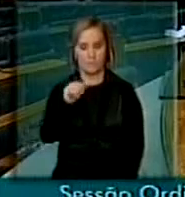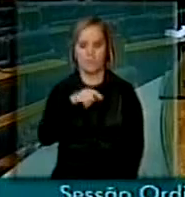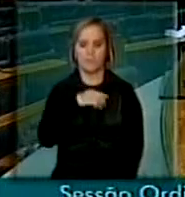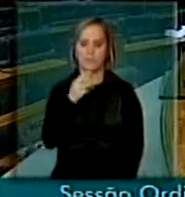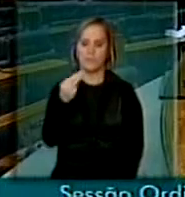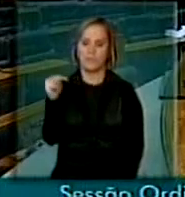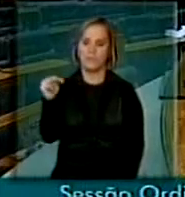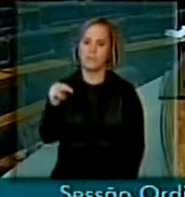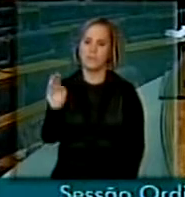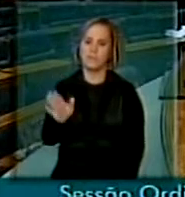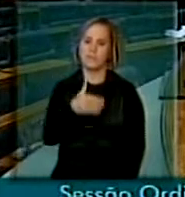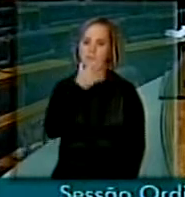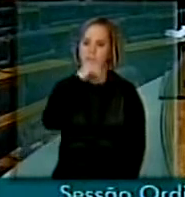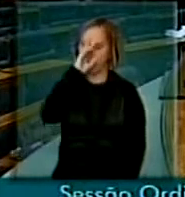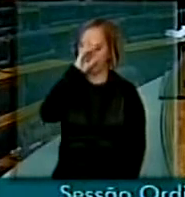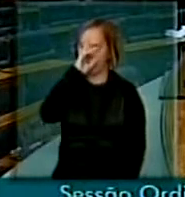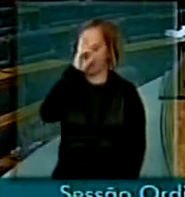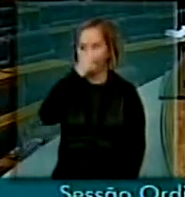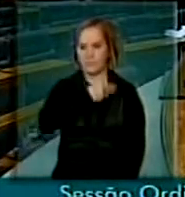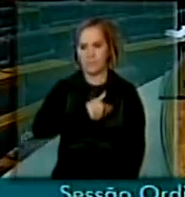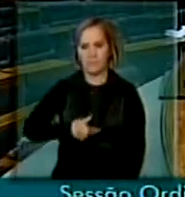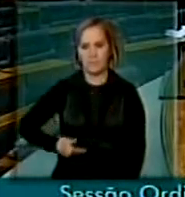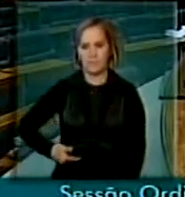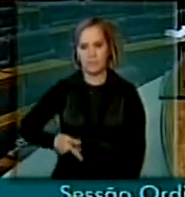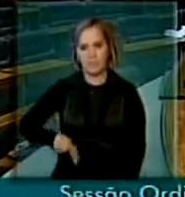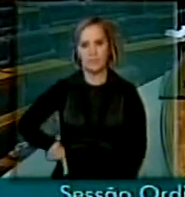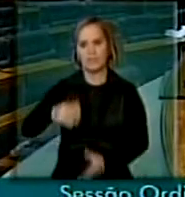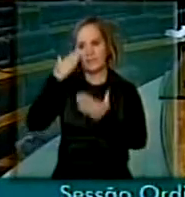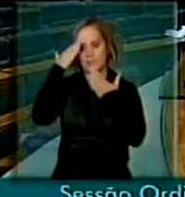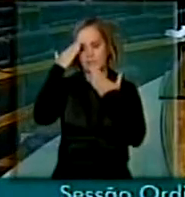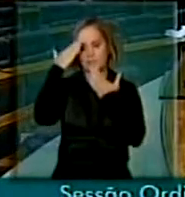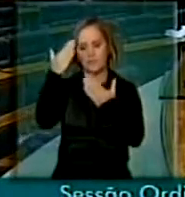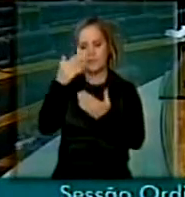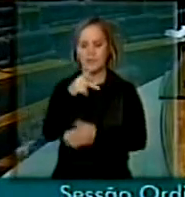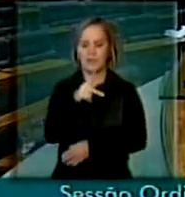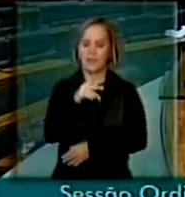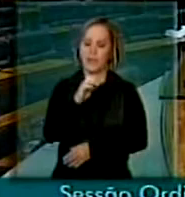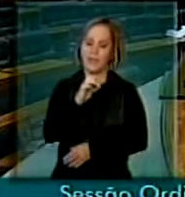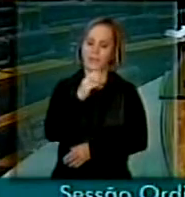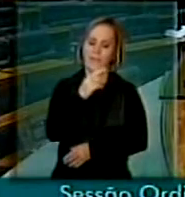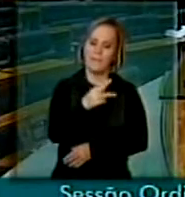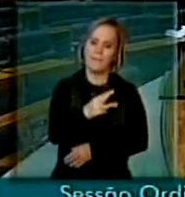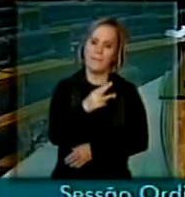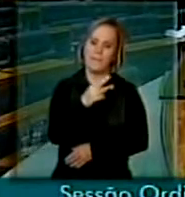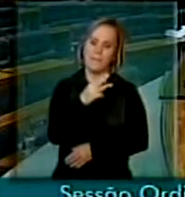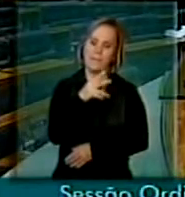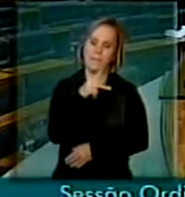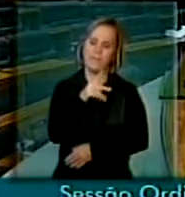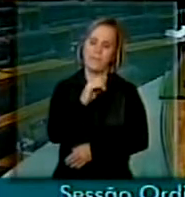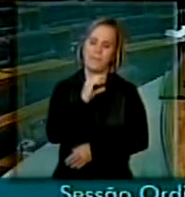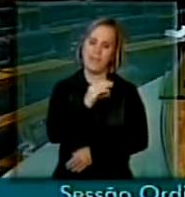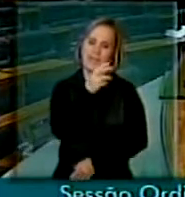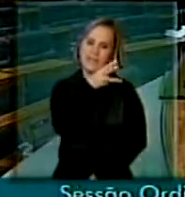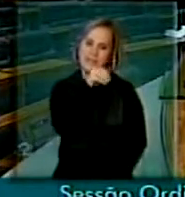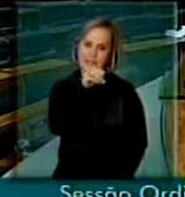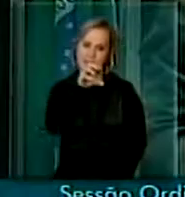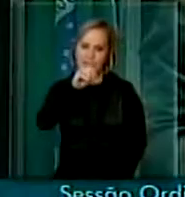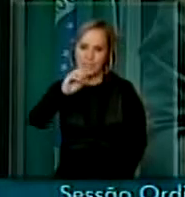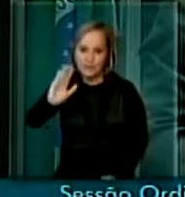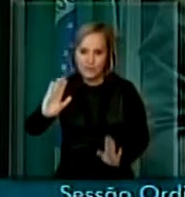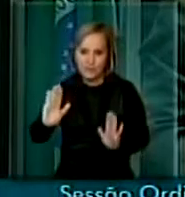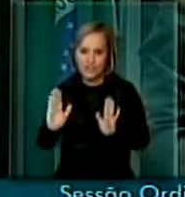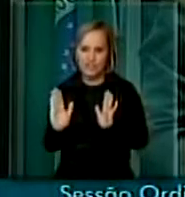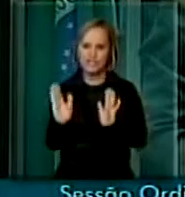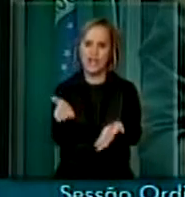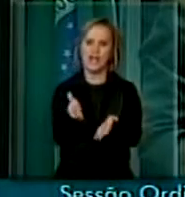Obrigado, presidente. PEC 300 já, né, deputado? Pardilira. É isso que queremos, presidente. Mas vou aproveitar a presença